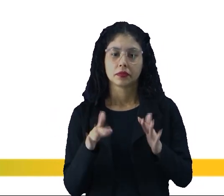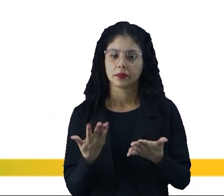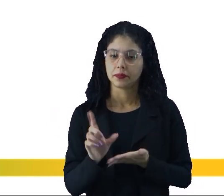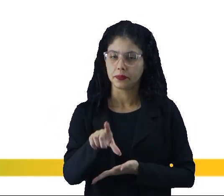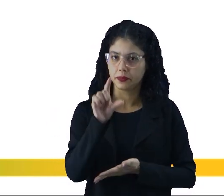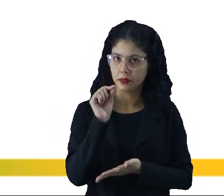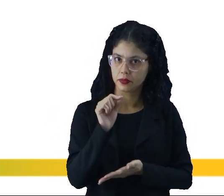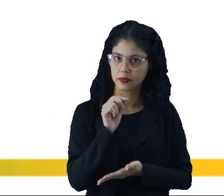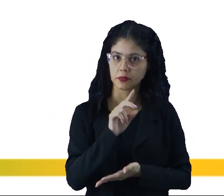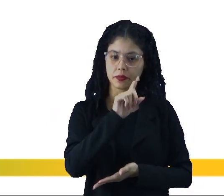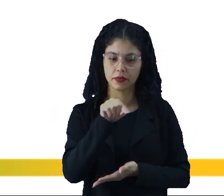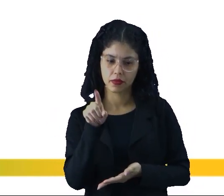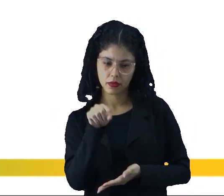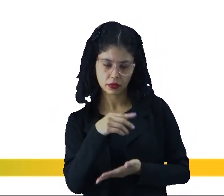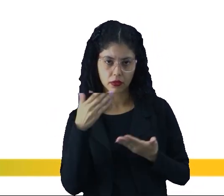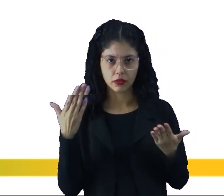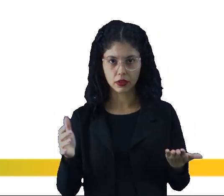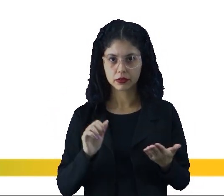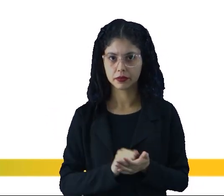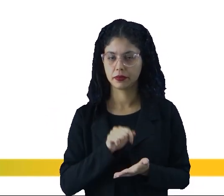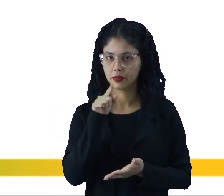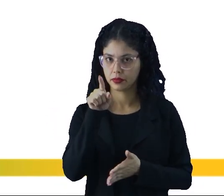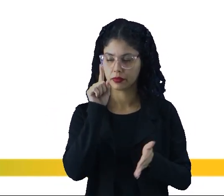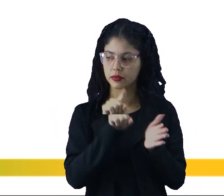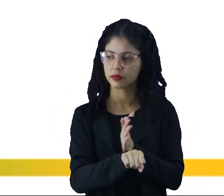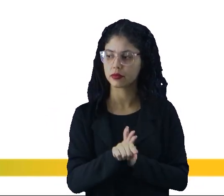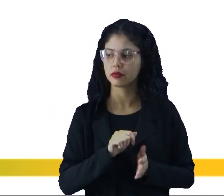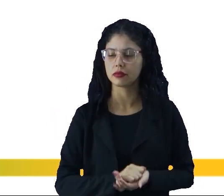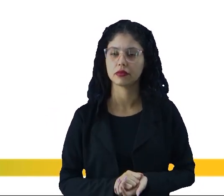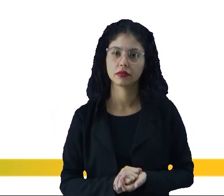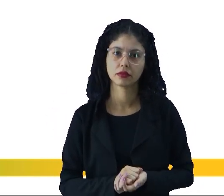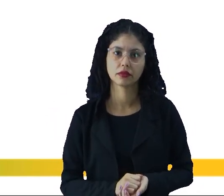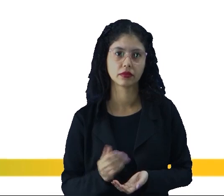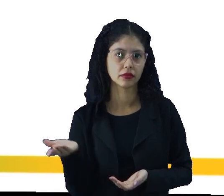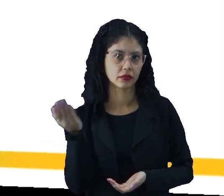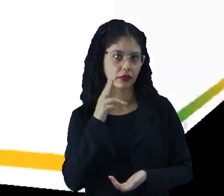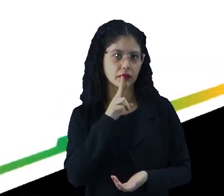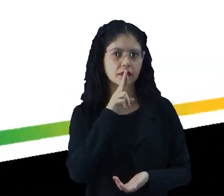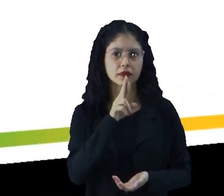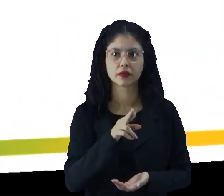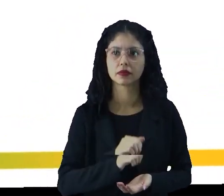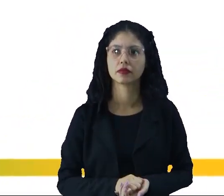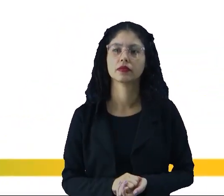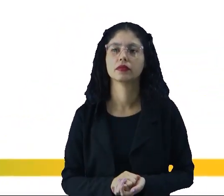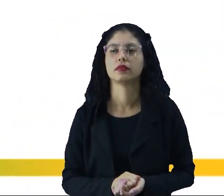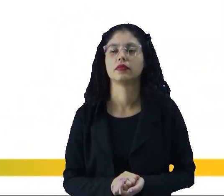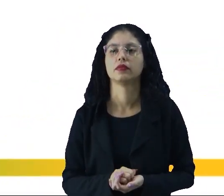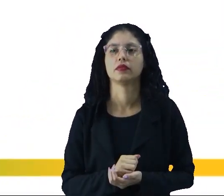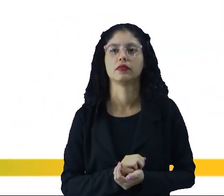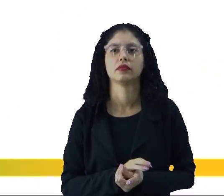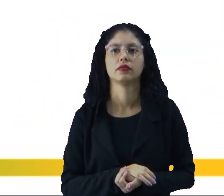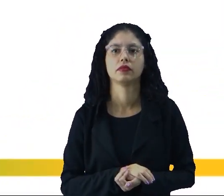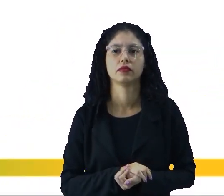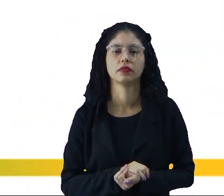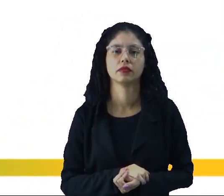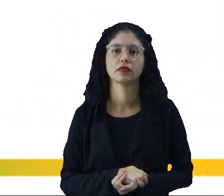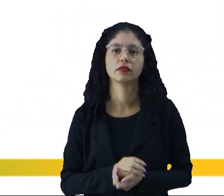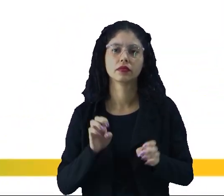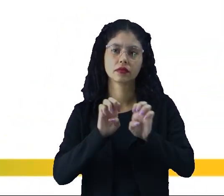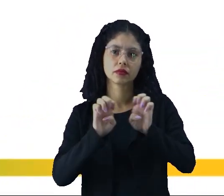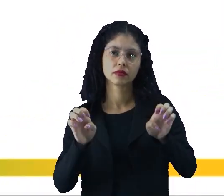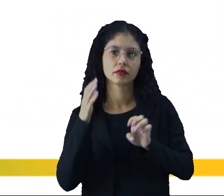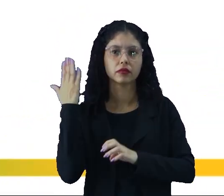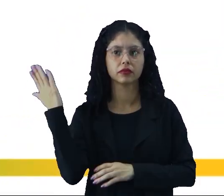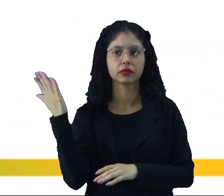qual dessa alternativa nós marcaríamos então nessa questão? Vamos lá para a resolução então, como é que a gente poderia resolver essa